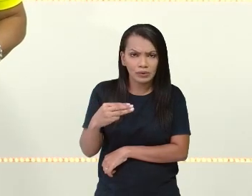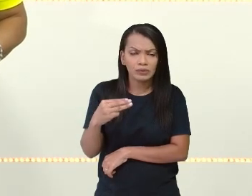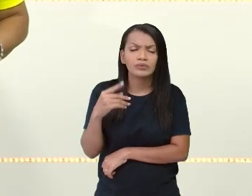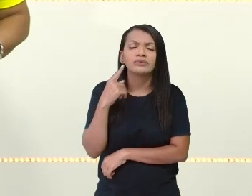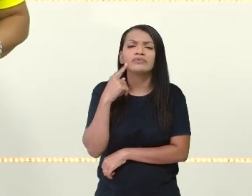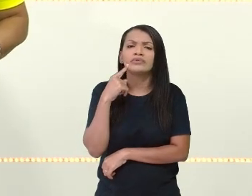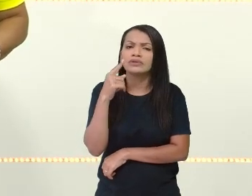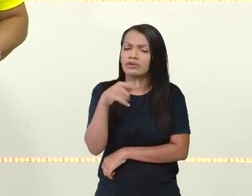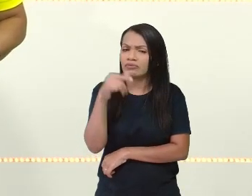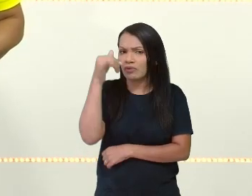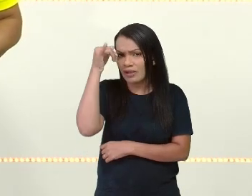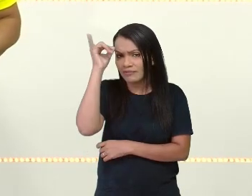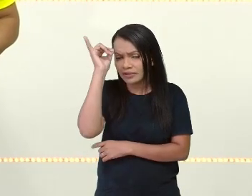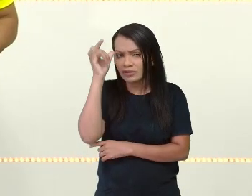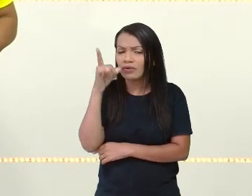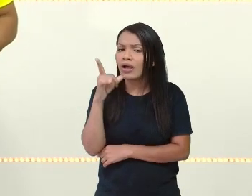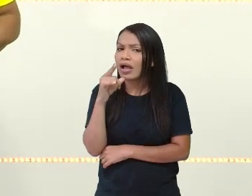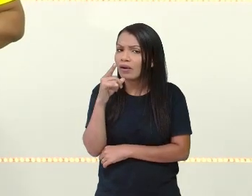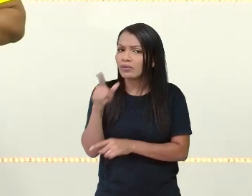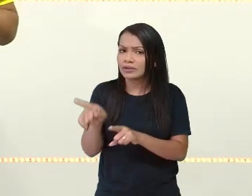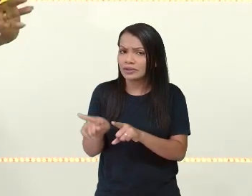certeza, água também.